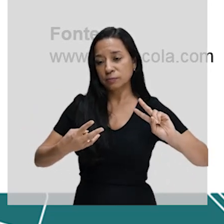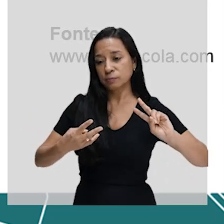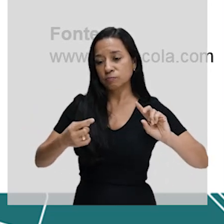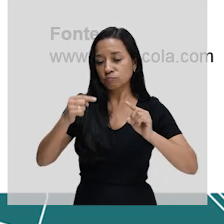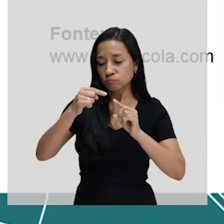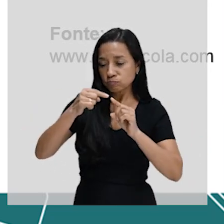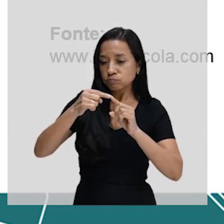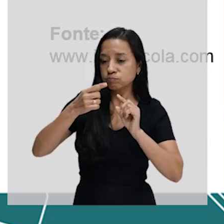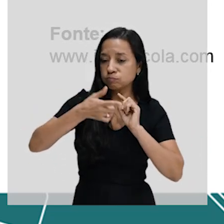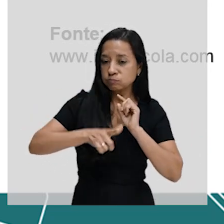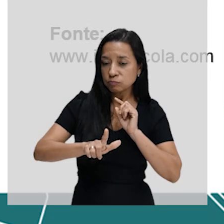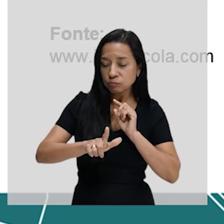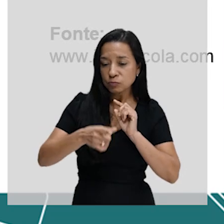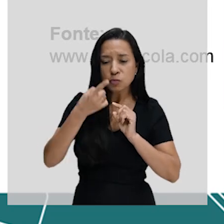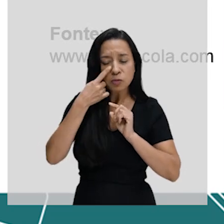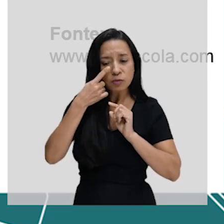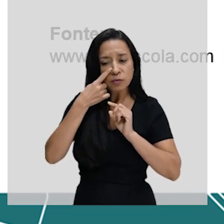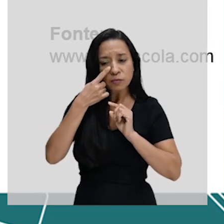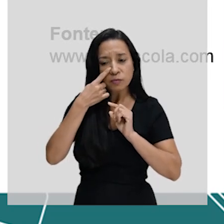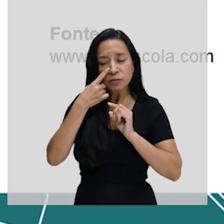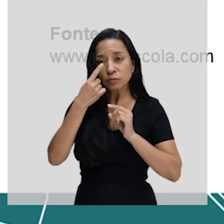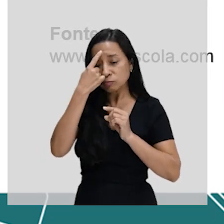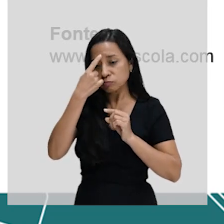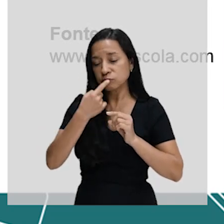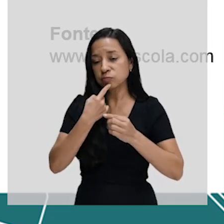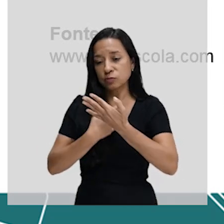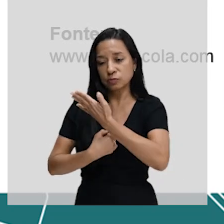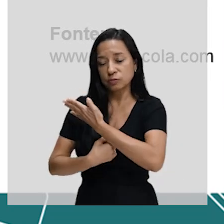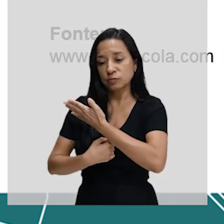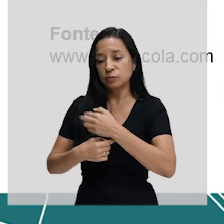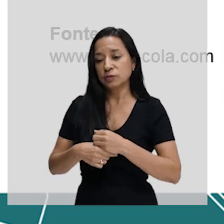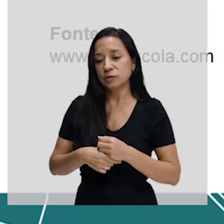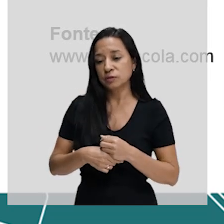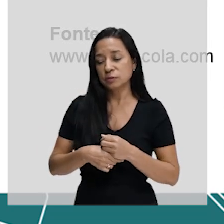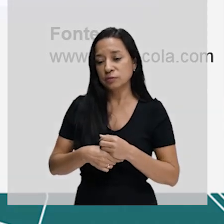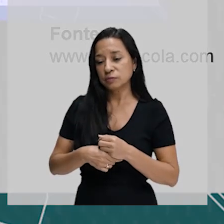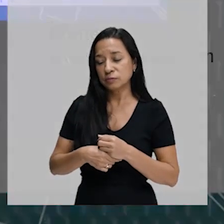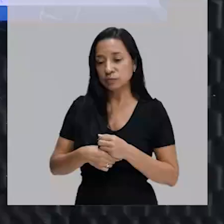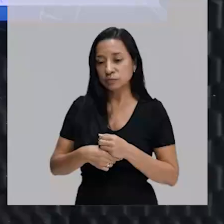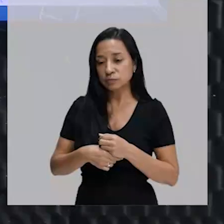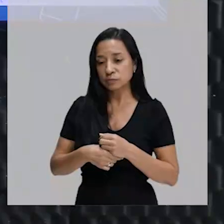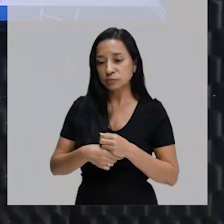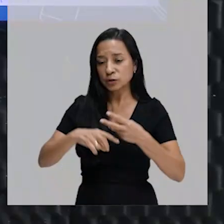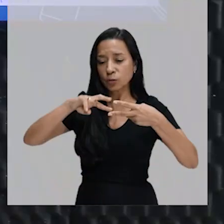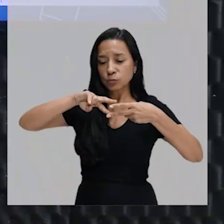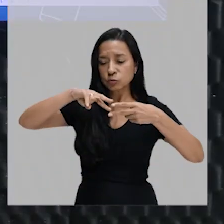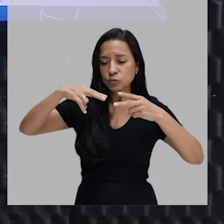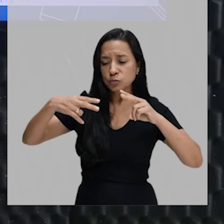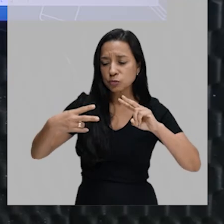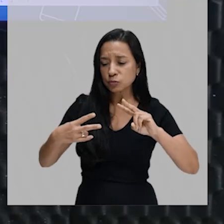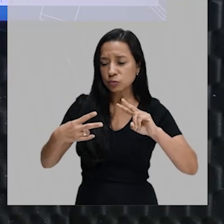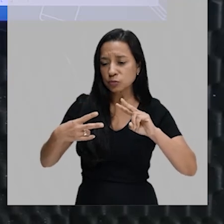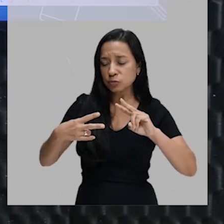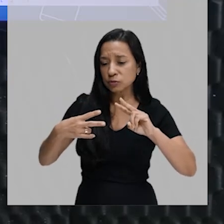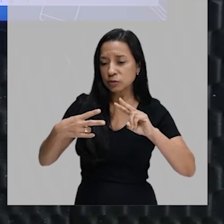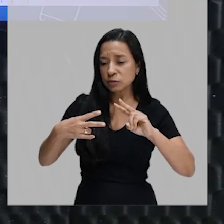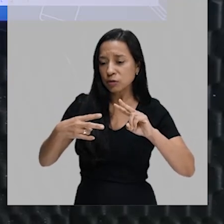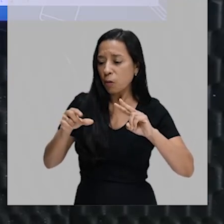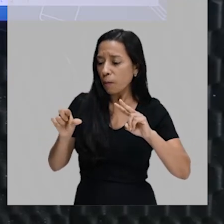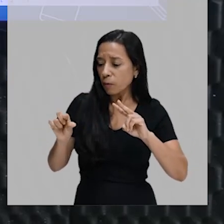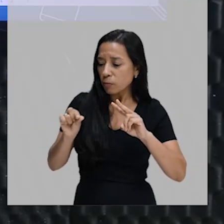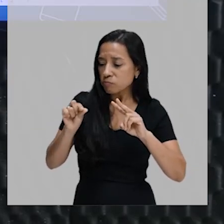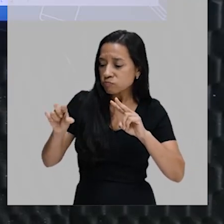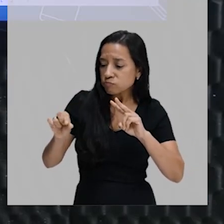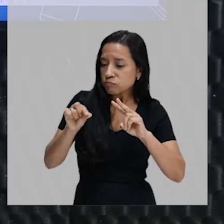aqui, está vendo uma mulher com uma figurinha, uma escultura de uma molécula de DNA. Você não pode pegar o